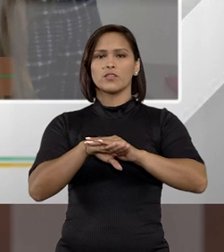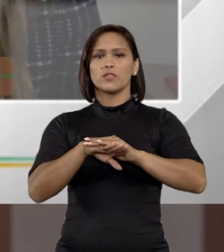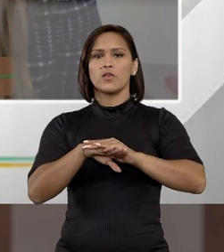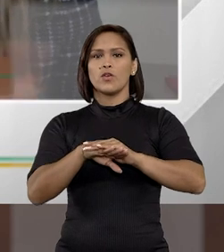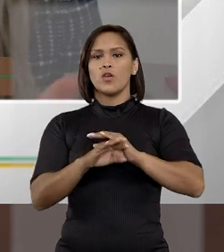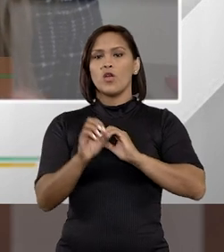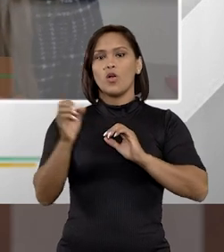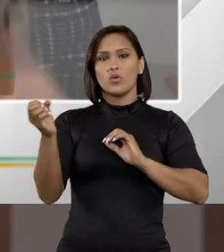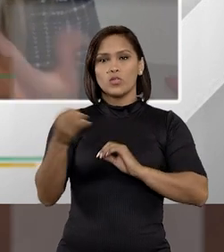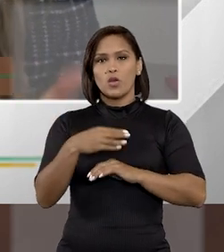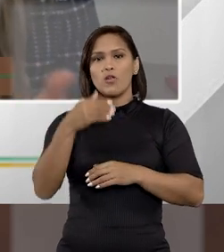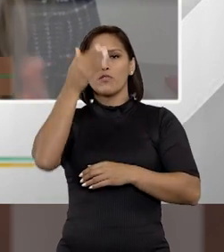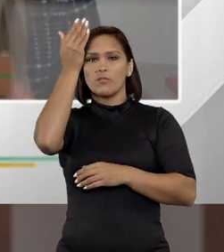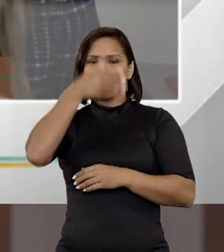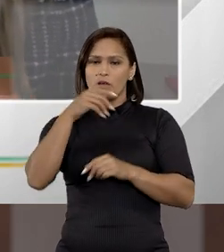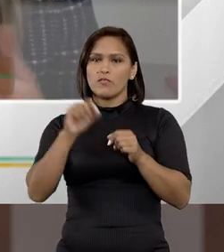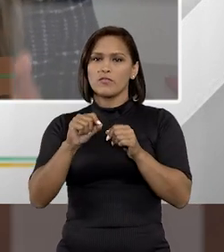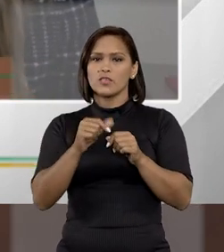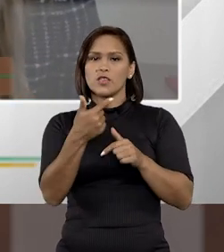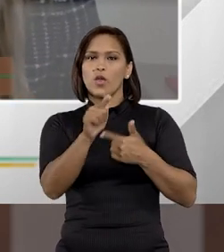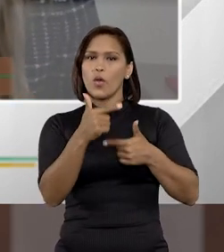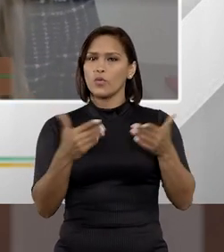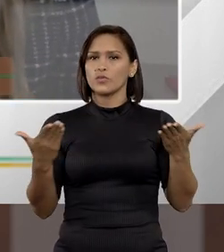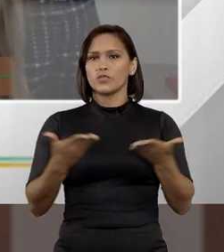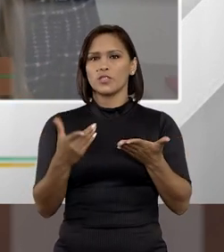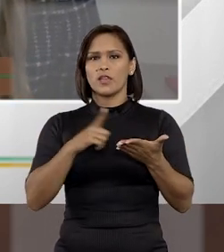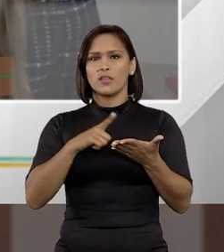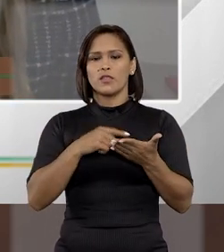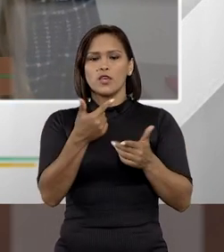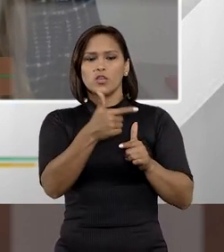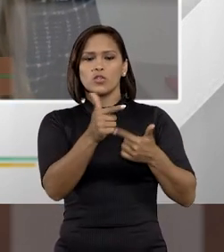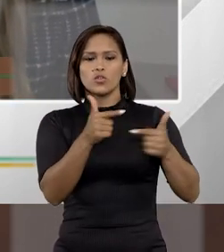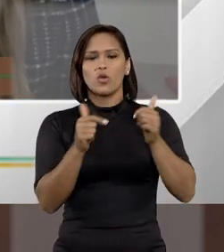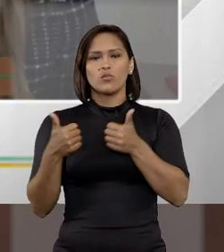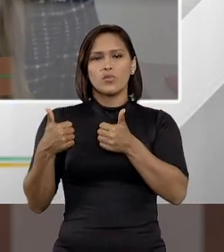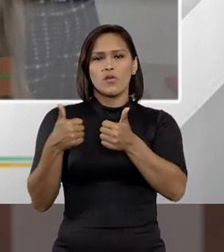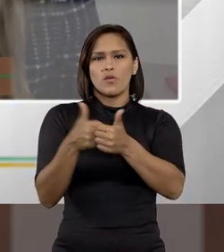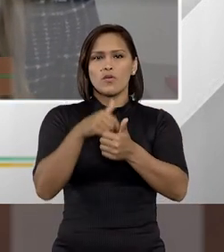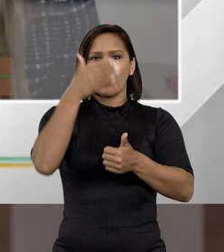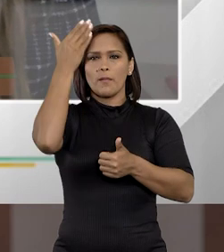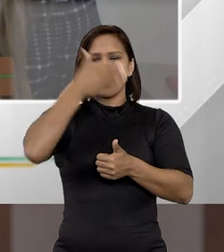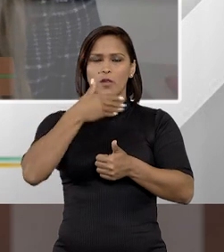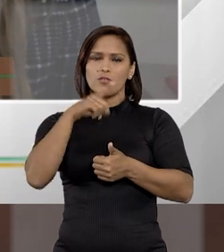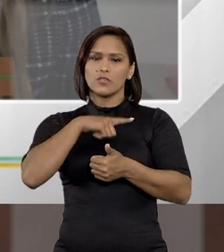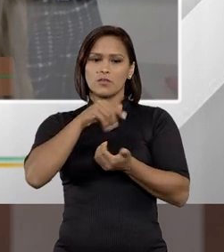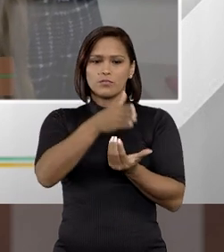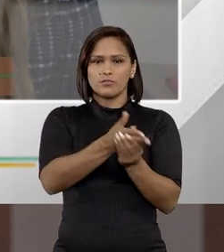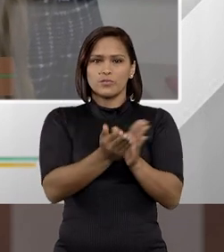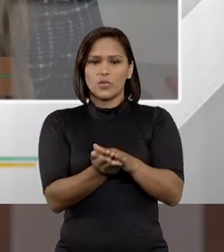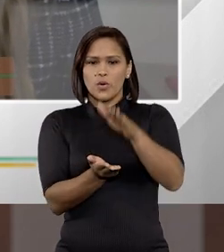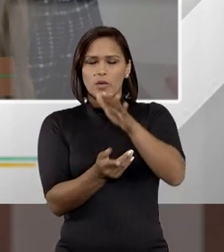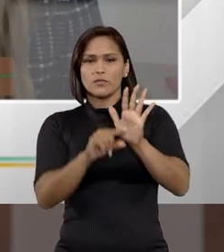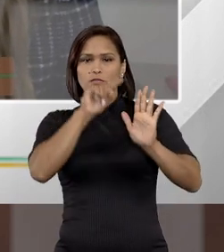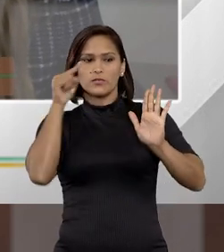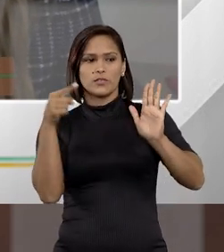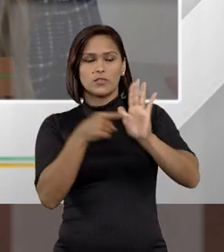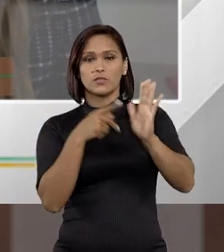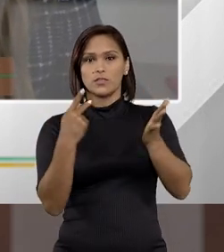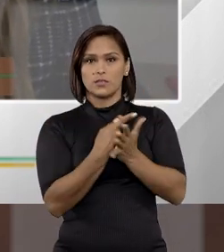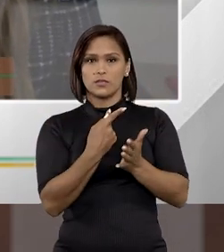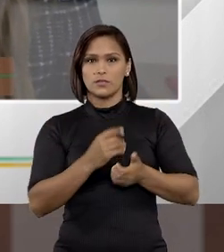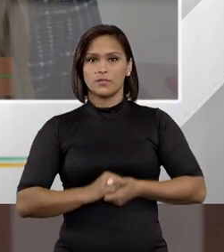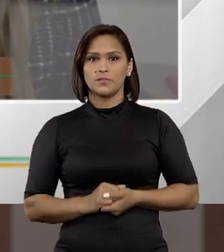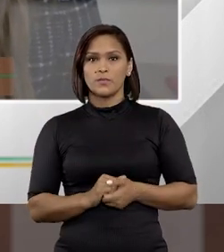ou há novas diligências a serem feitas, ou até mesmo já há aí todo um astro probatório suficiente para o oferecimento da